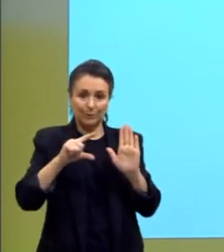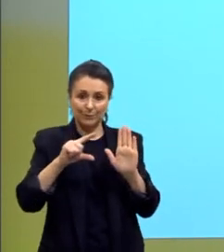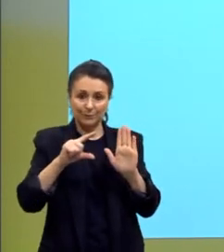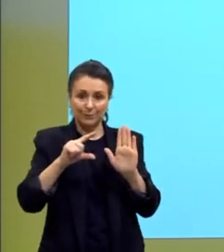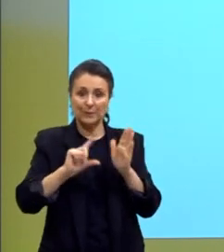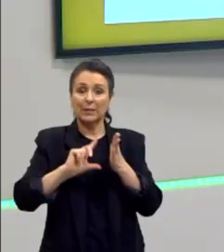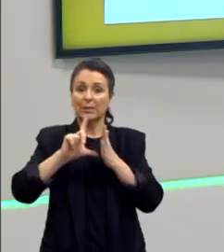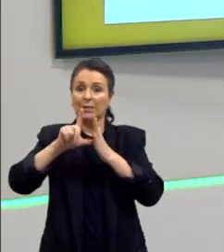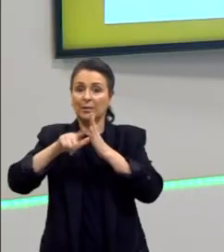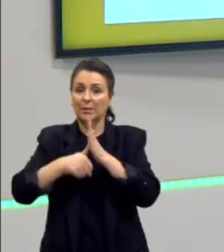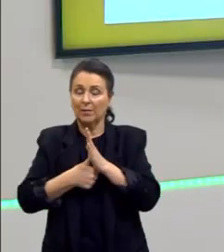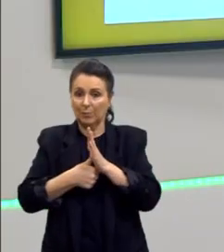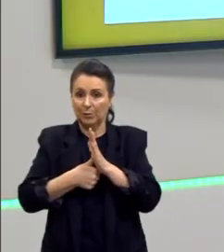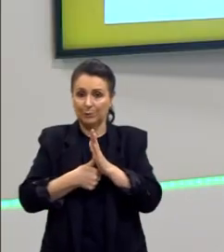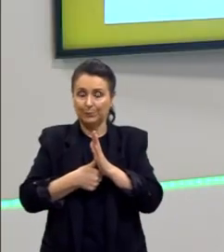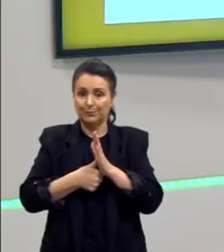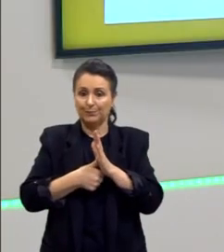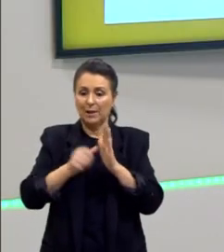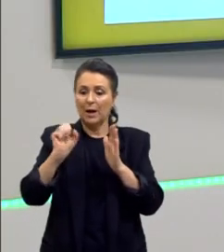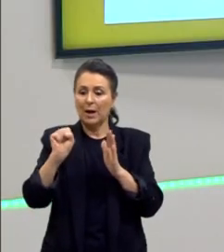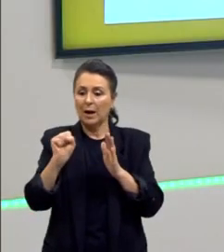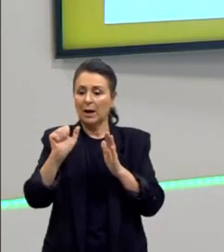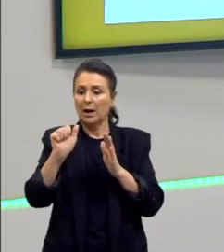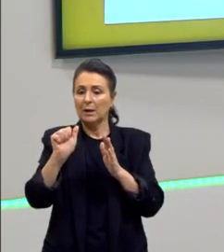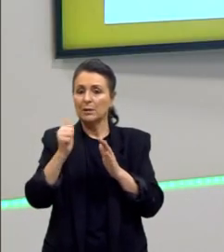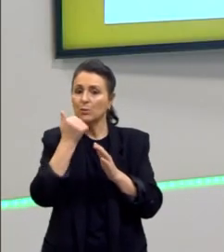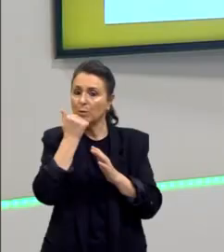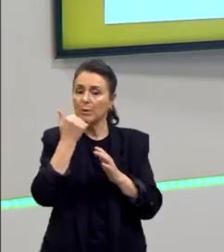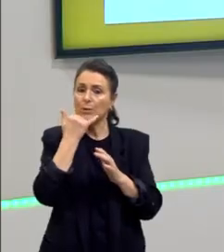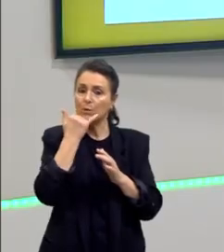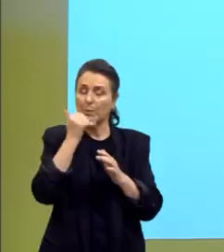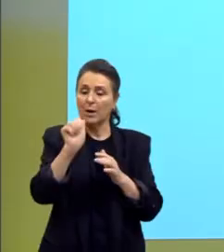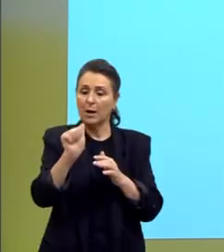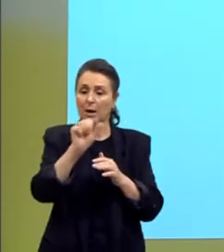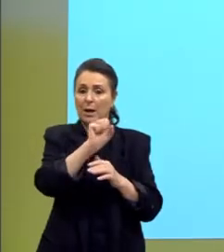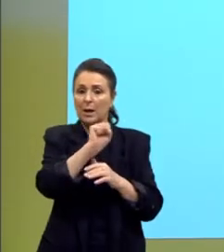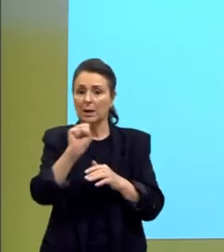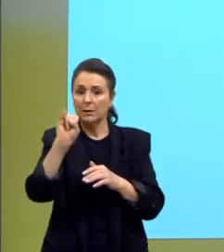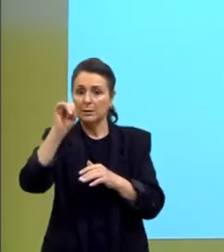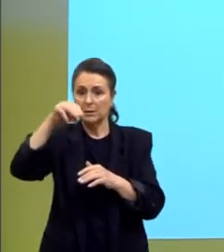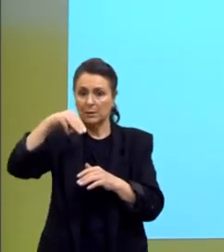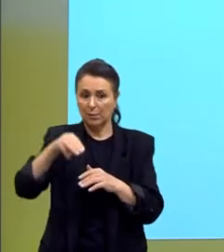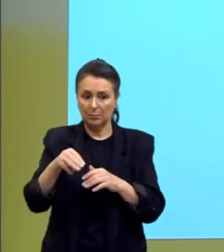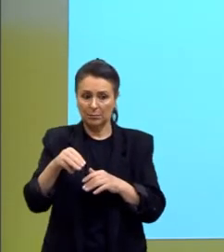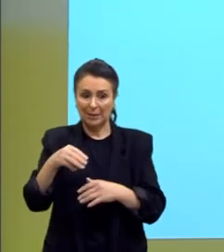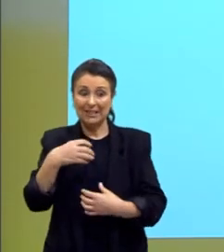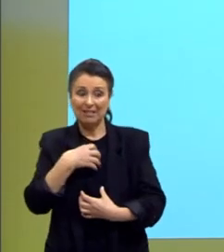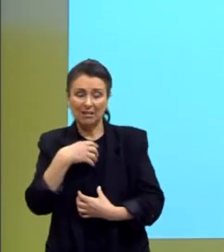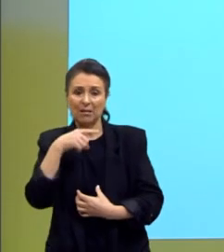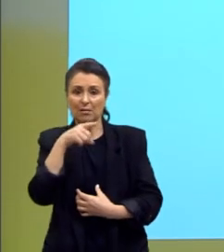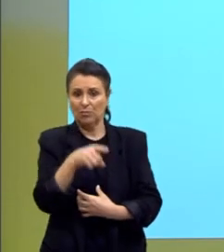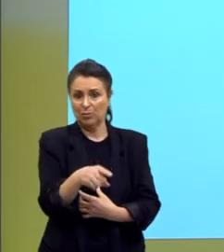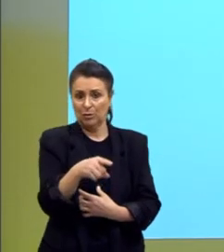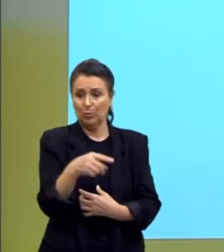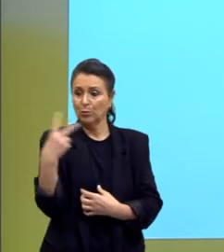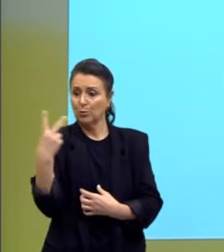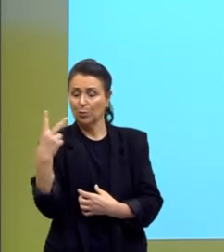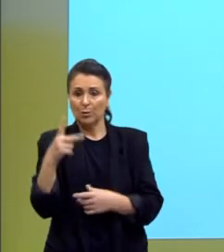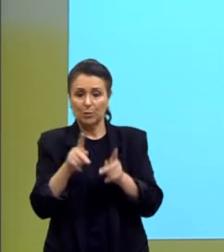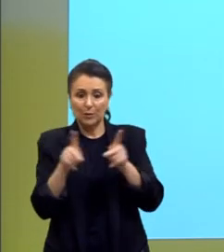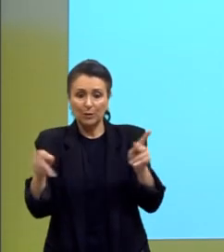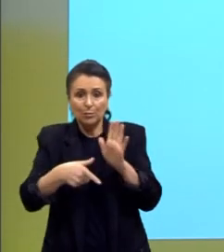Depois, assim assim o que? Dessa maneira da maneira que foi mencionada nos dois períodos